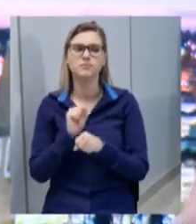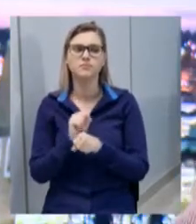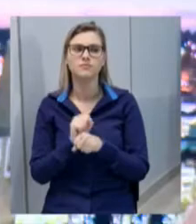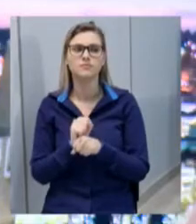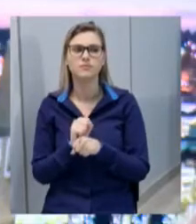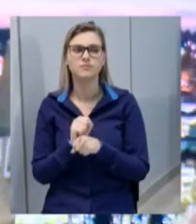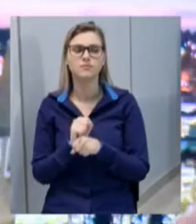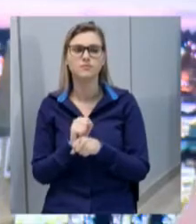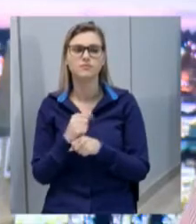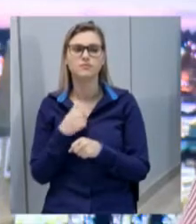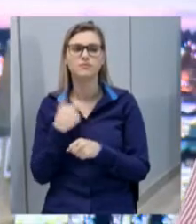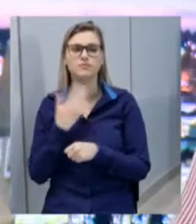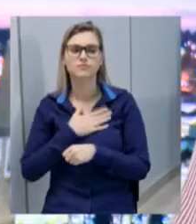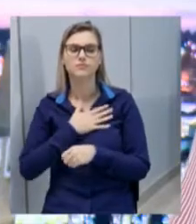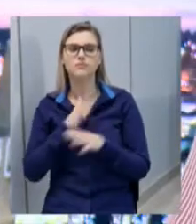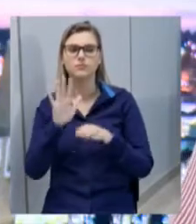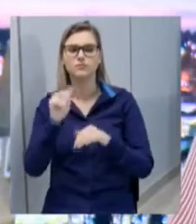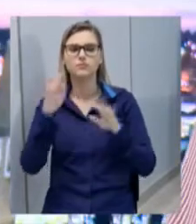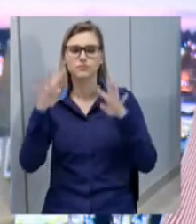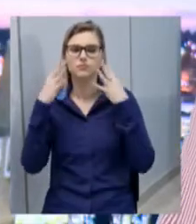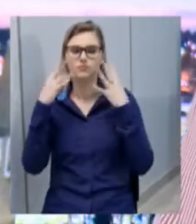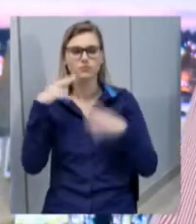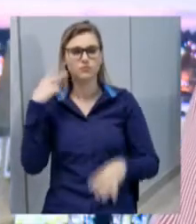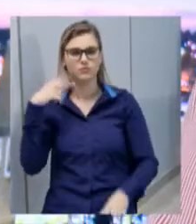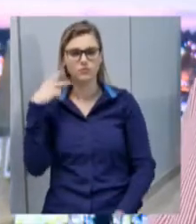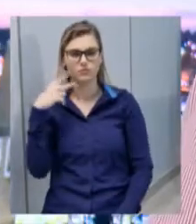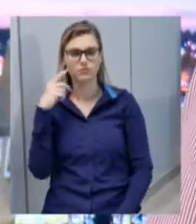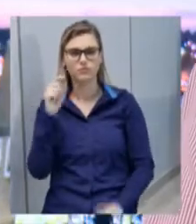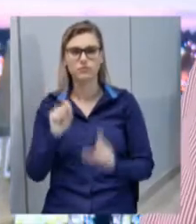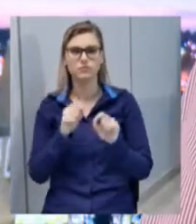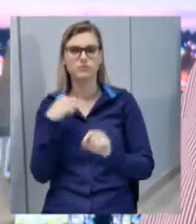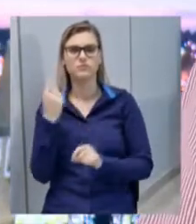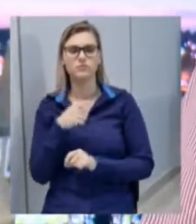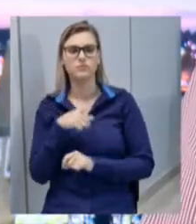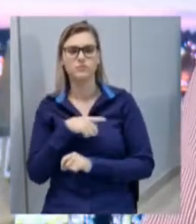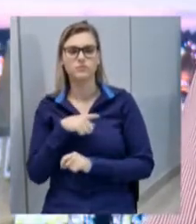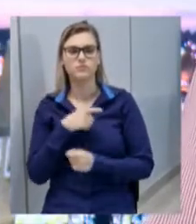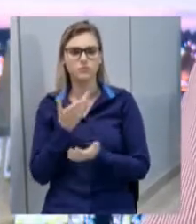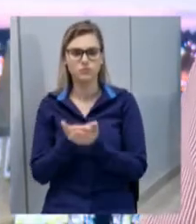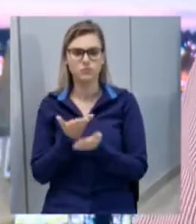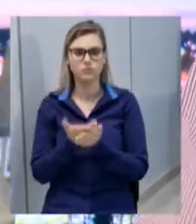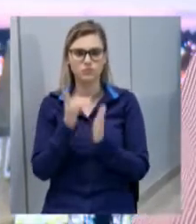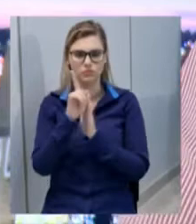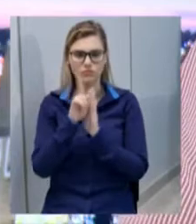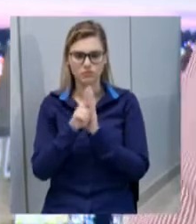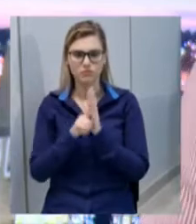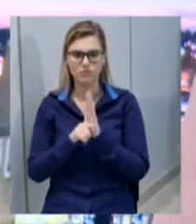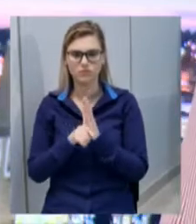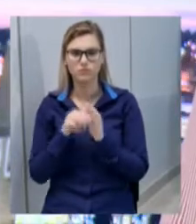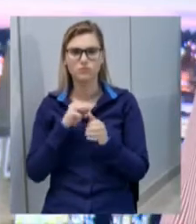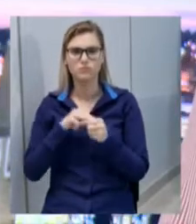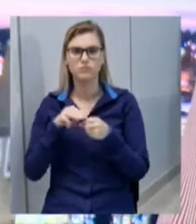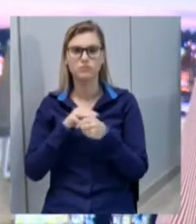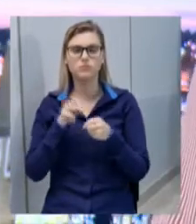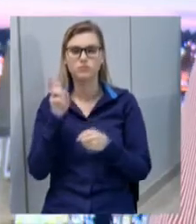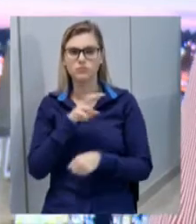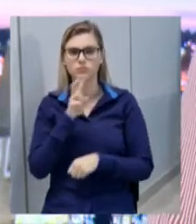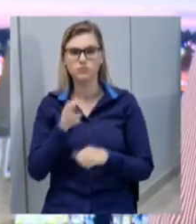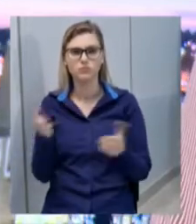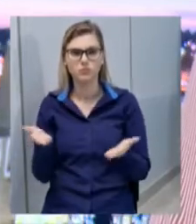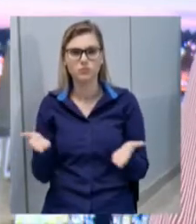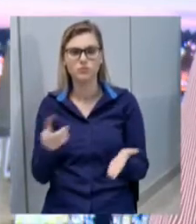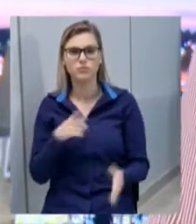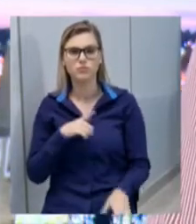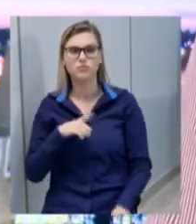E eu gostaria de chamar a atenção para os colegas vereadores que nós temos um estudo que o município de Xancherê hoje possui